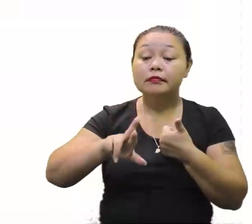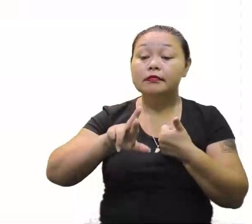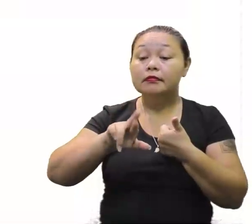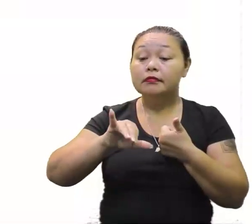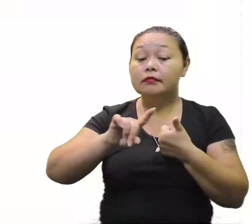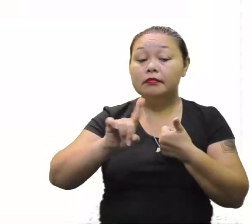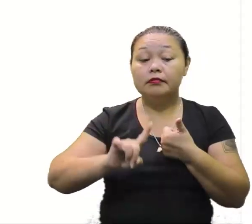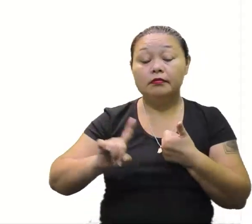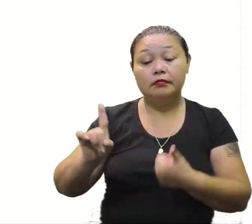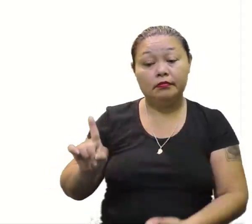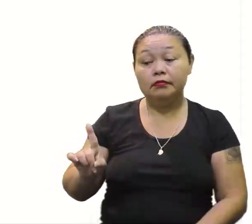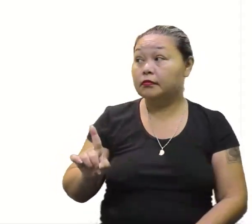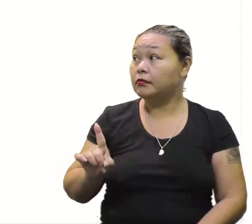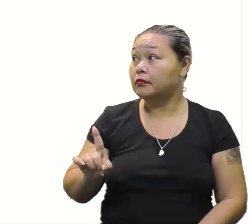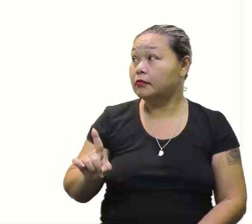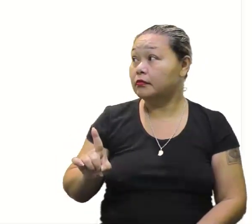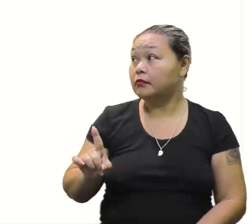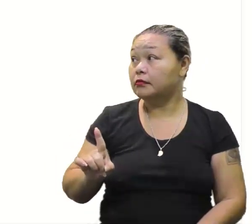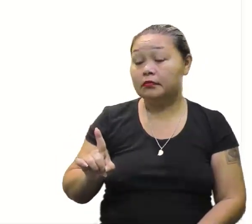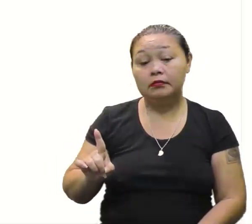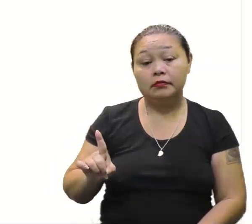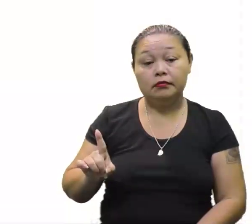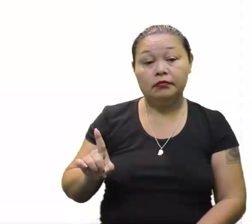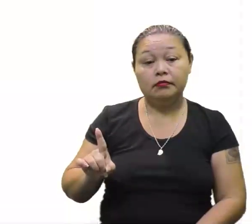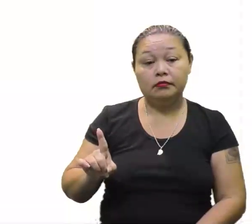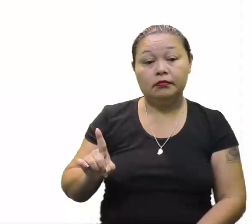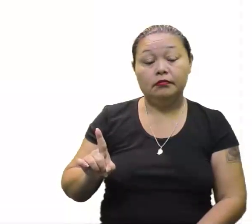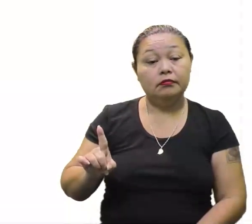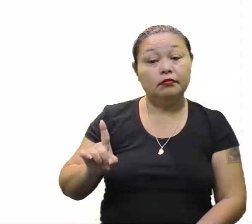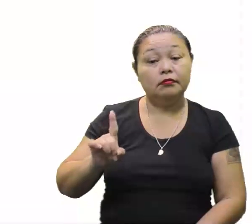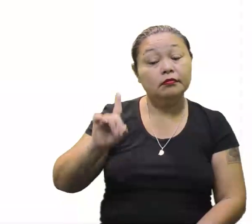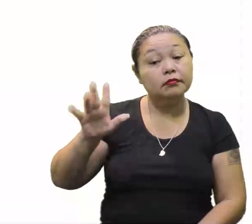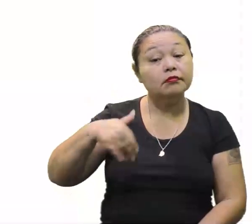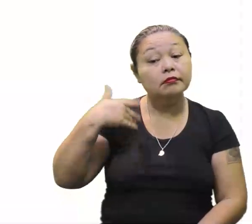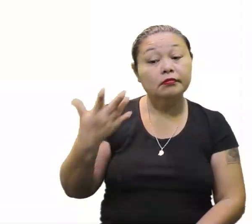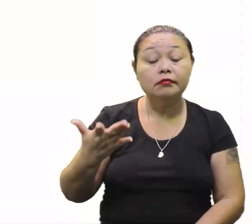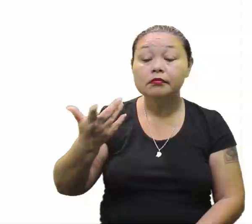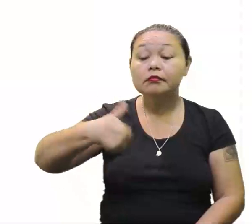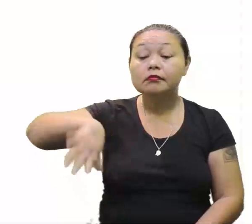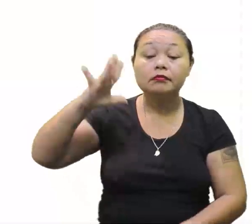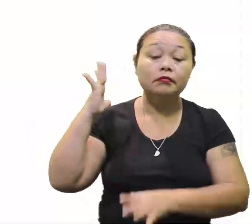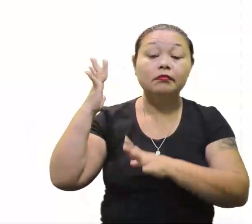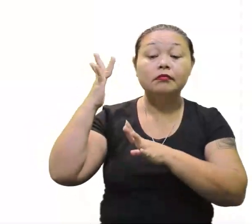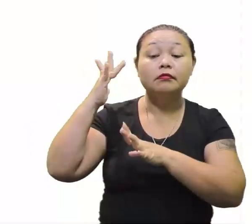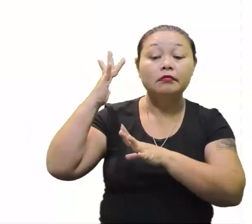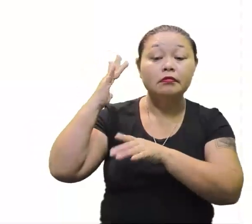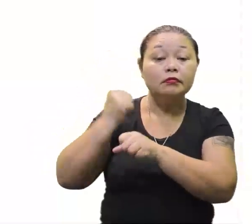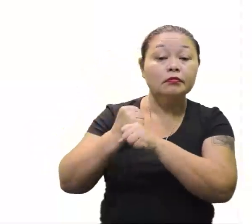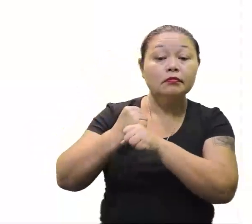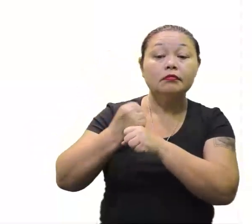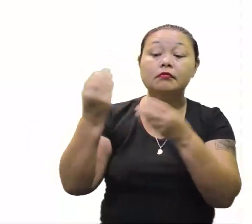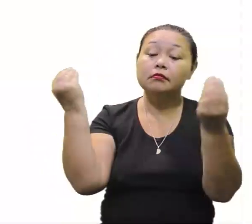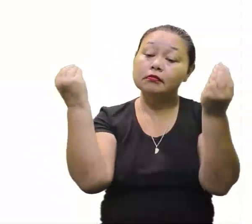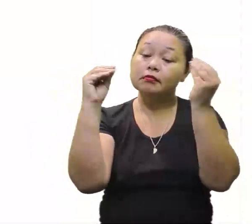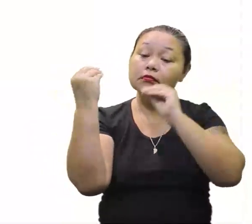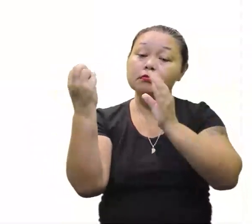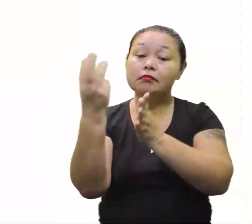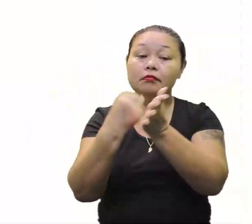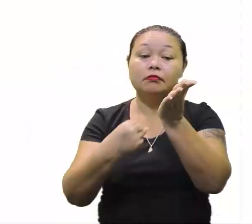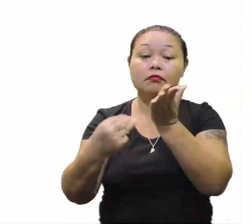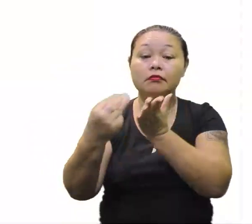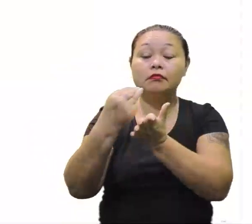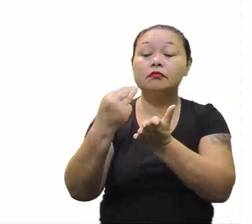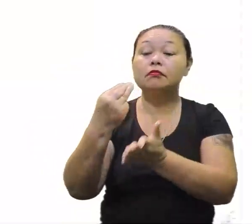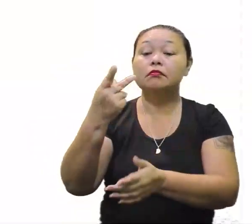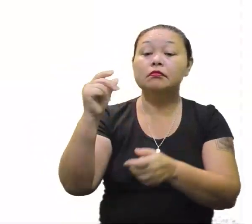E aqui, para dar aquele up na nossa revisão, o mapa mental feito por um